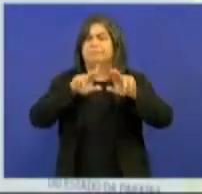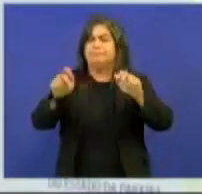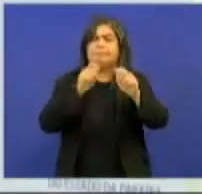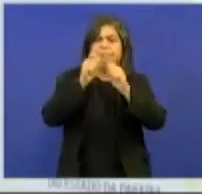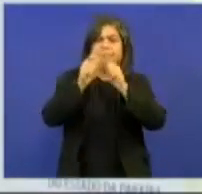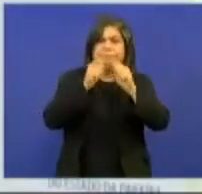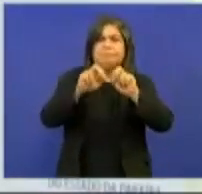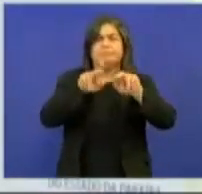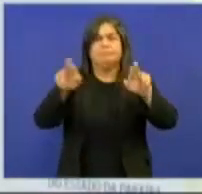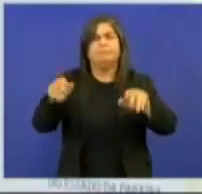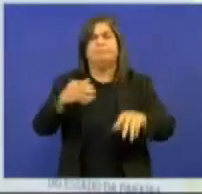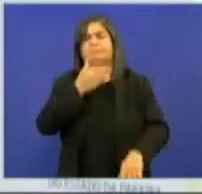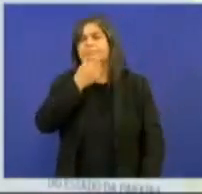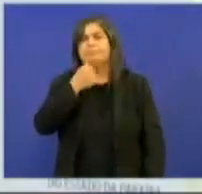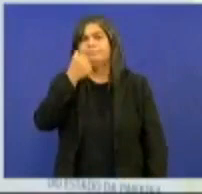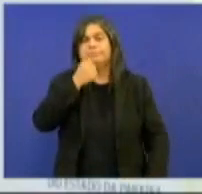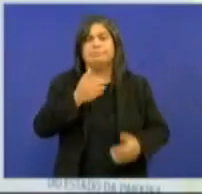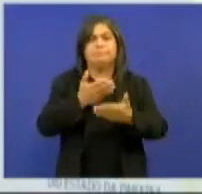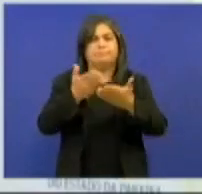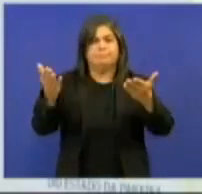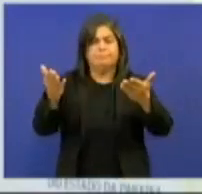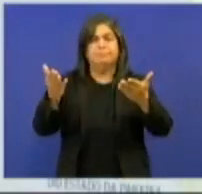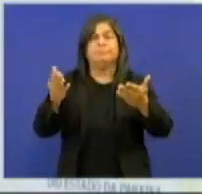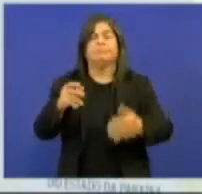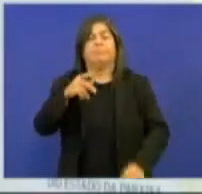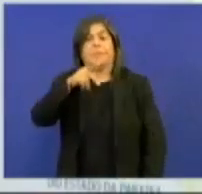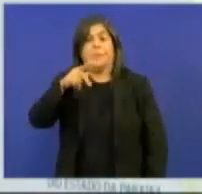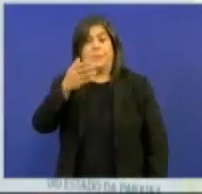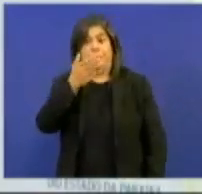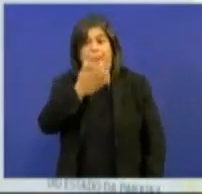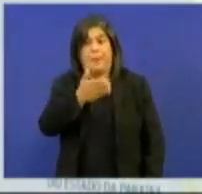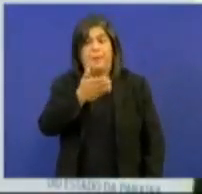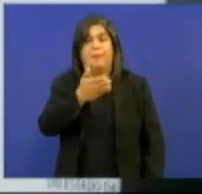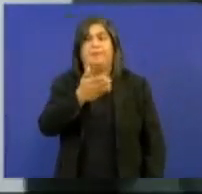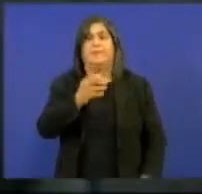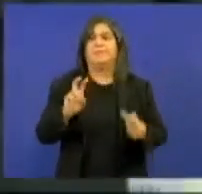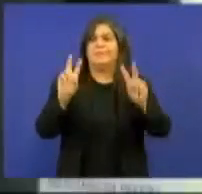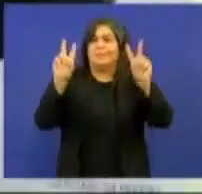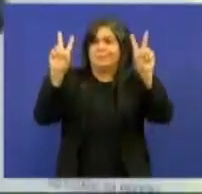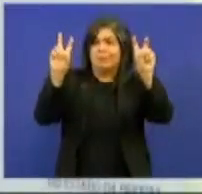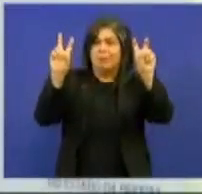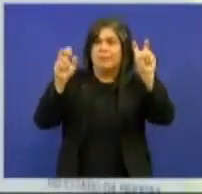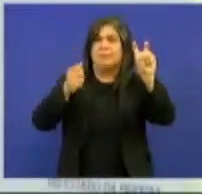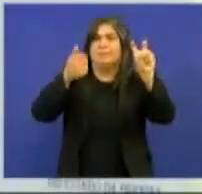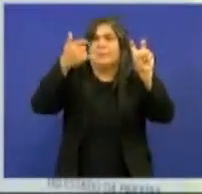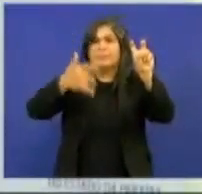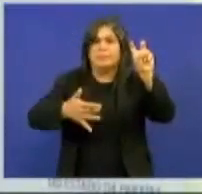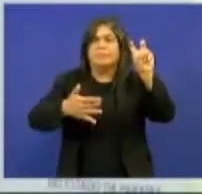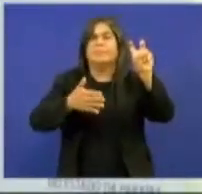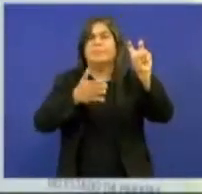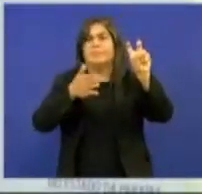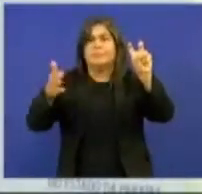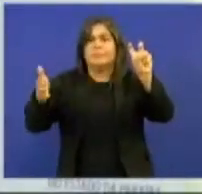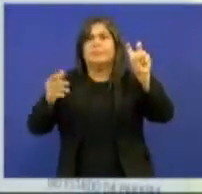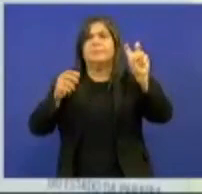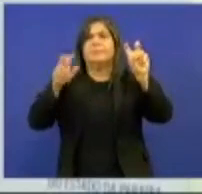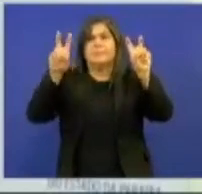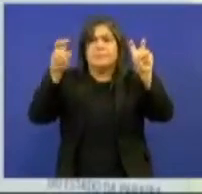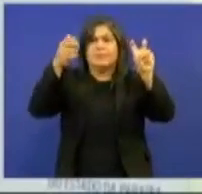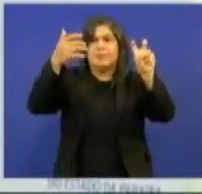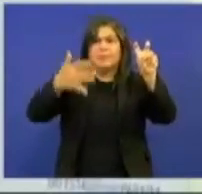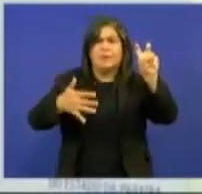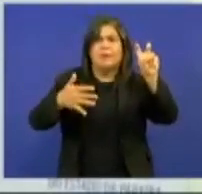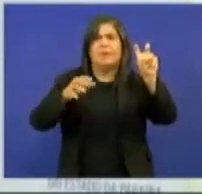paraibanos e paraibanas. Presidente, mais um tema recorrente e aqui mais uma